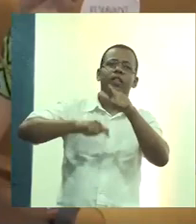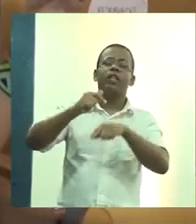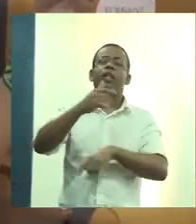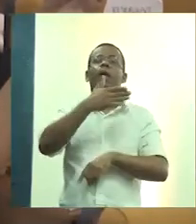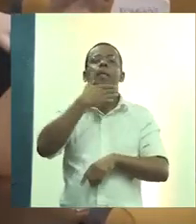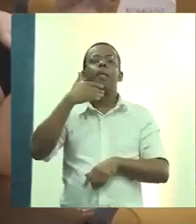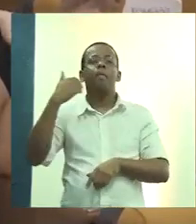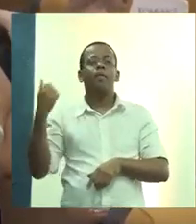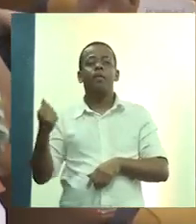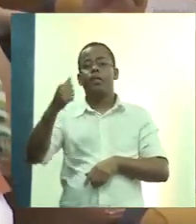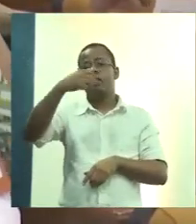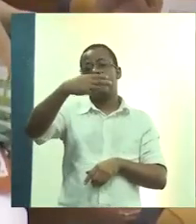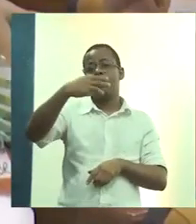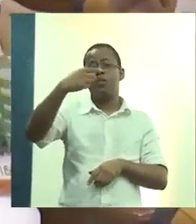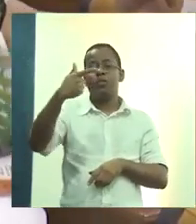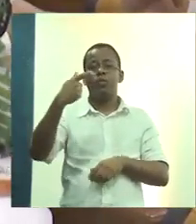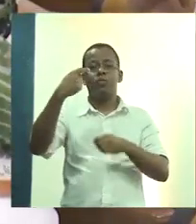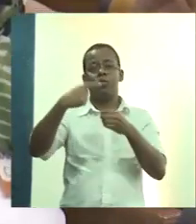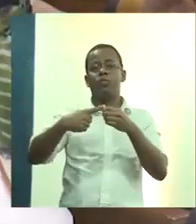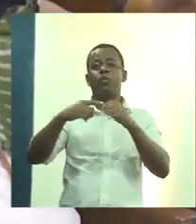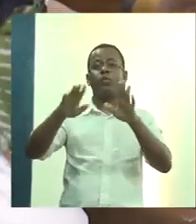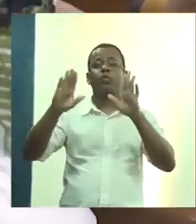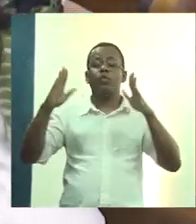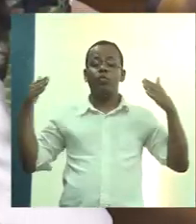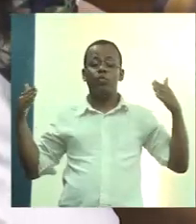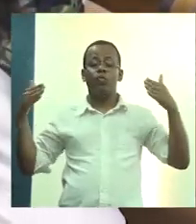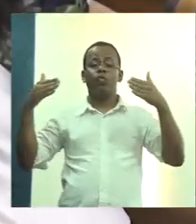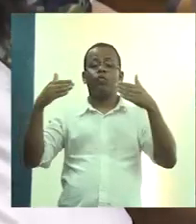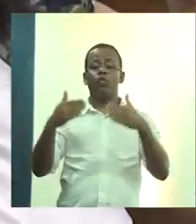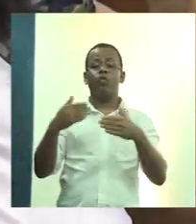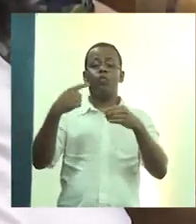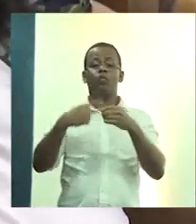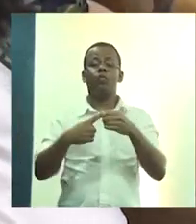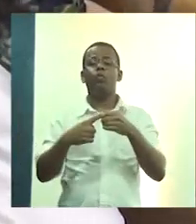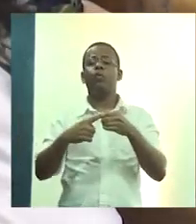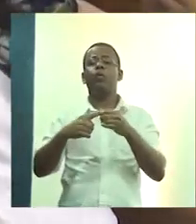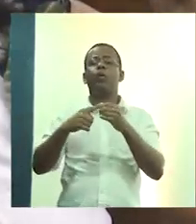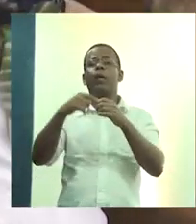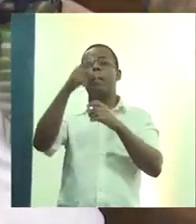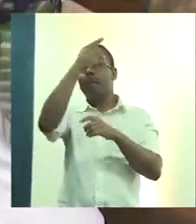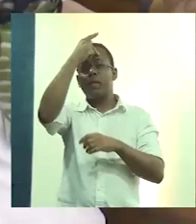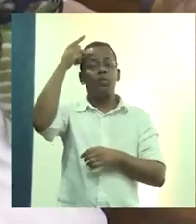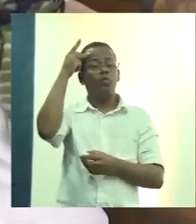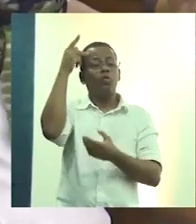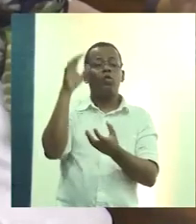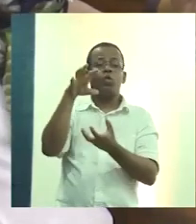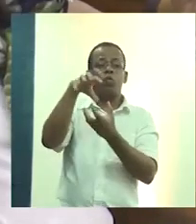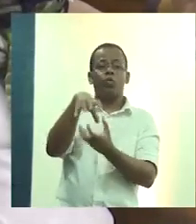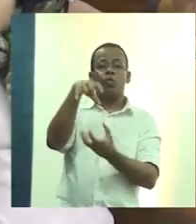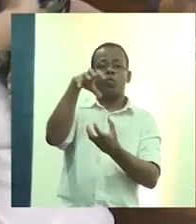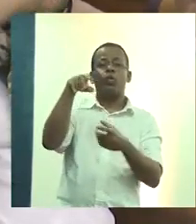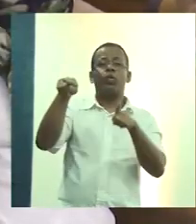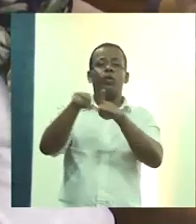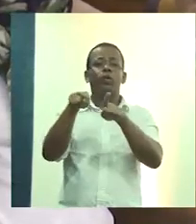32 domicílios. E o foco do município eram os idosos e moradores